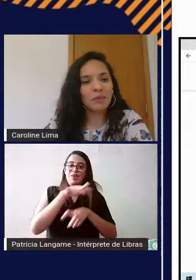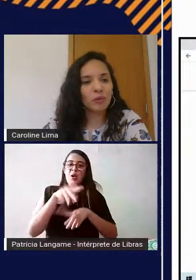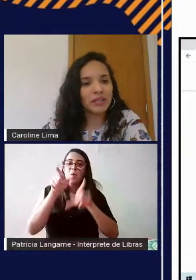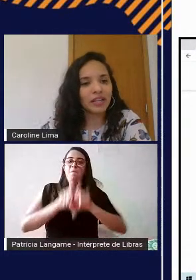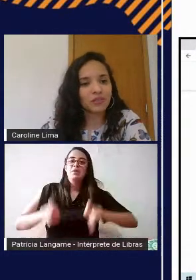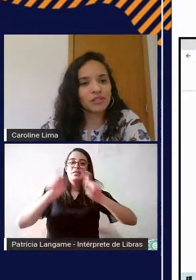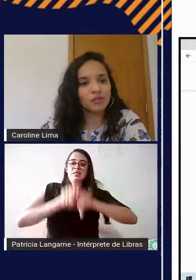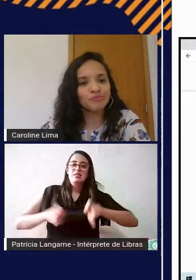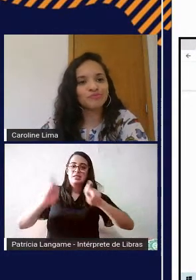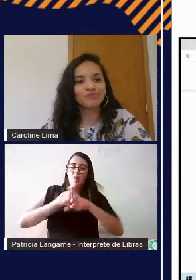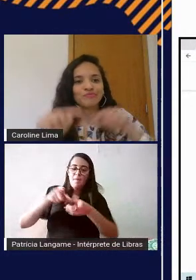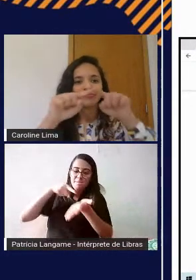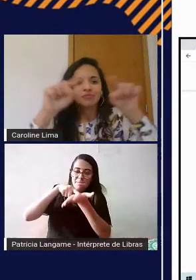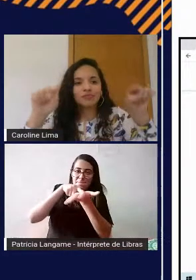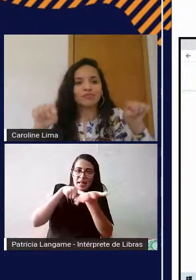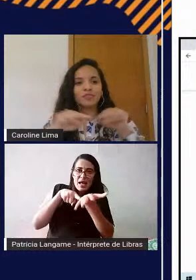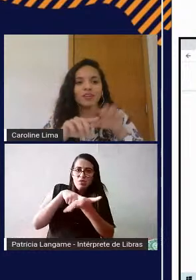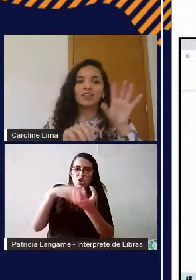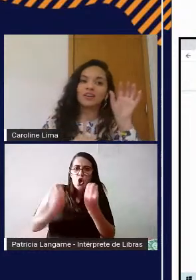aí sabe como ele traduziu